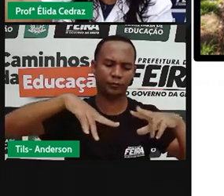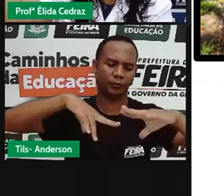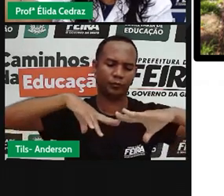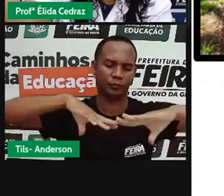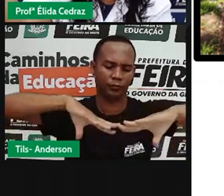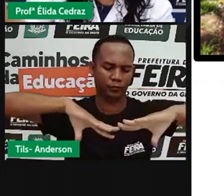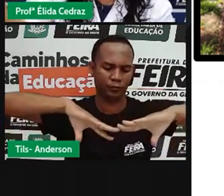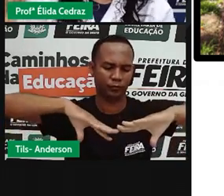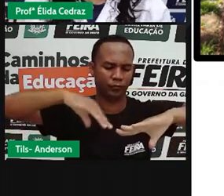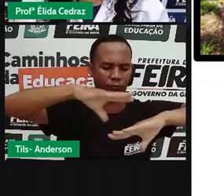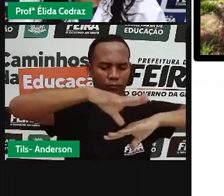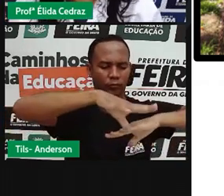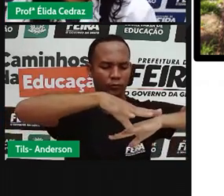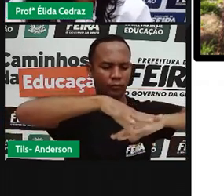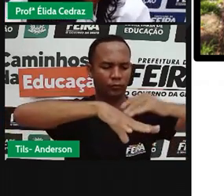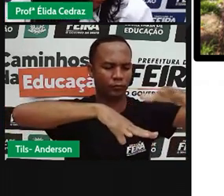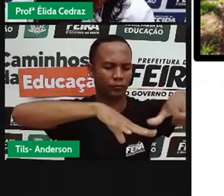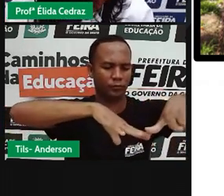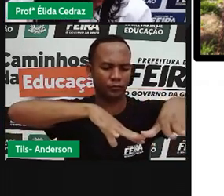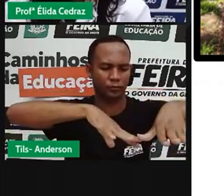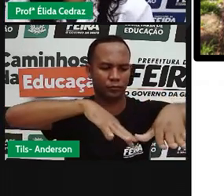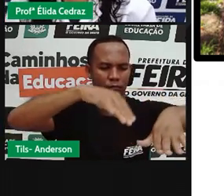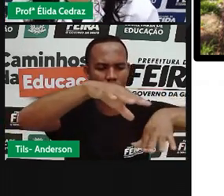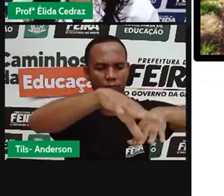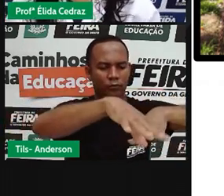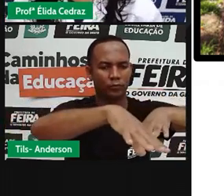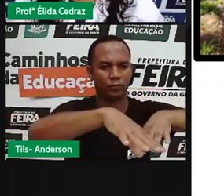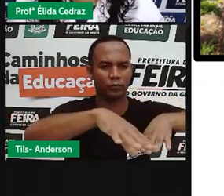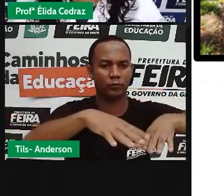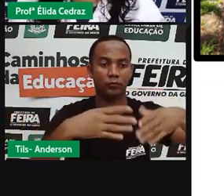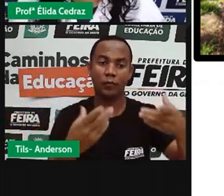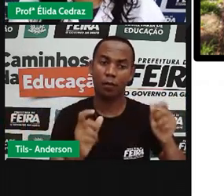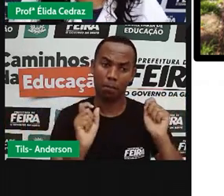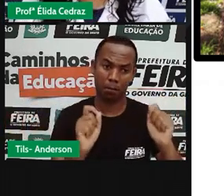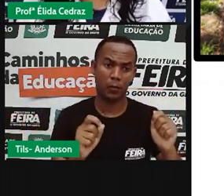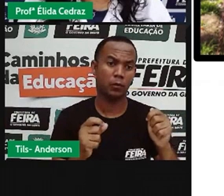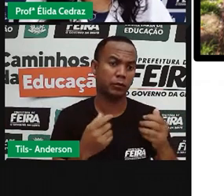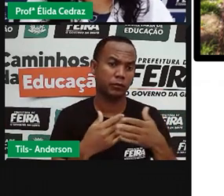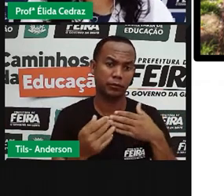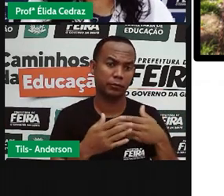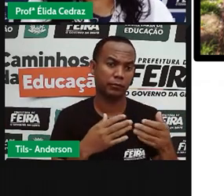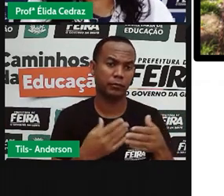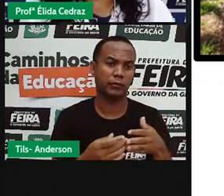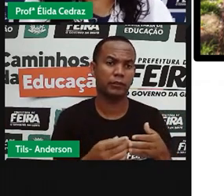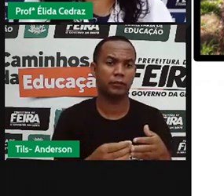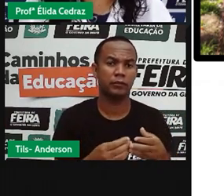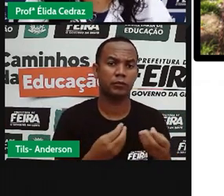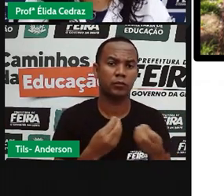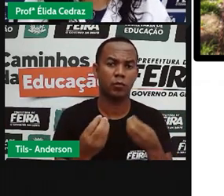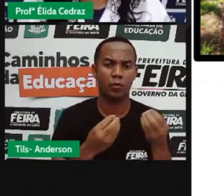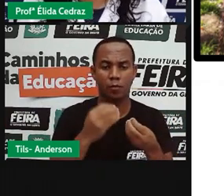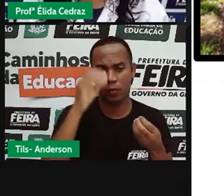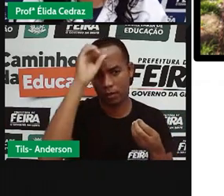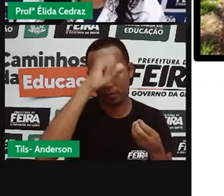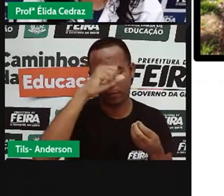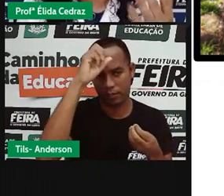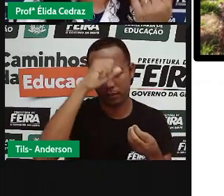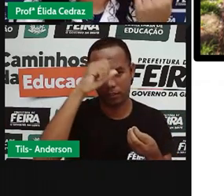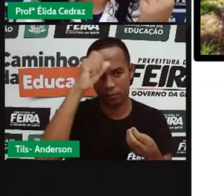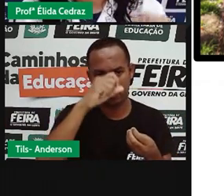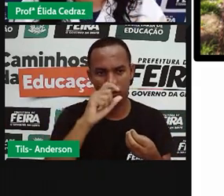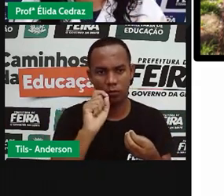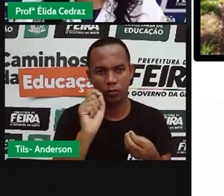braça, um passo. Não é verdade? Nós aprendemos todas essas medidas